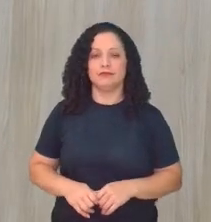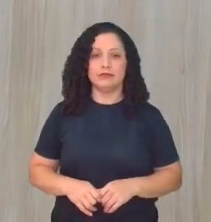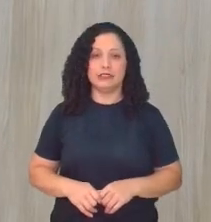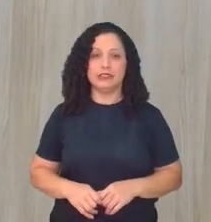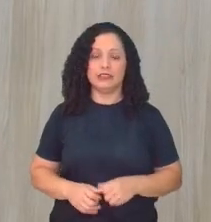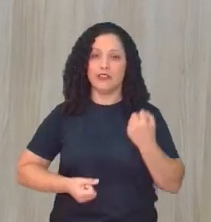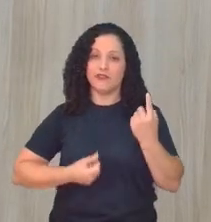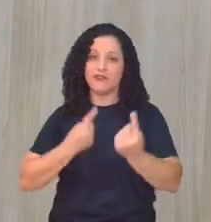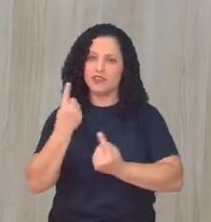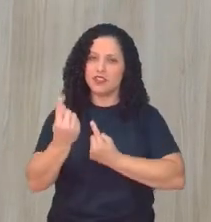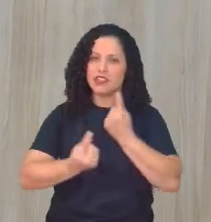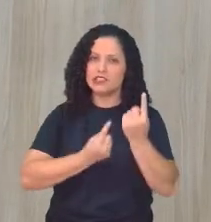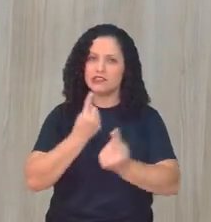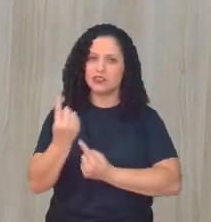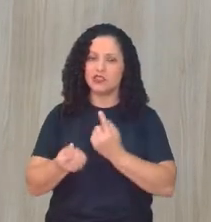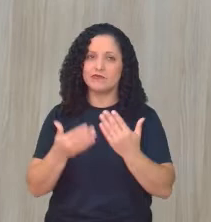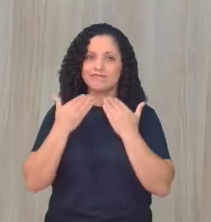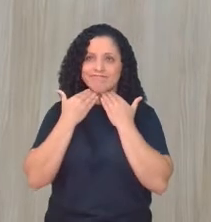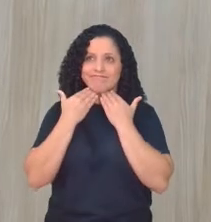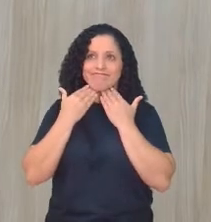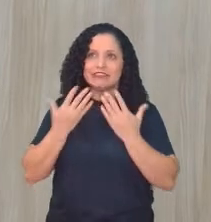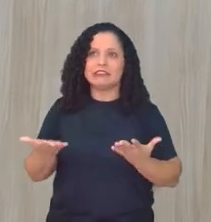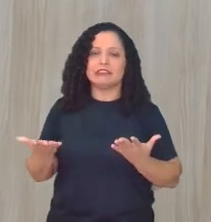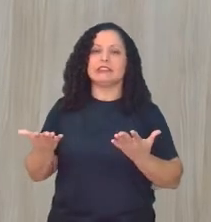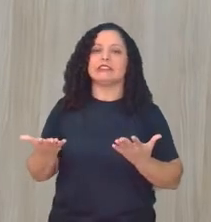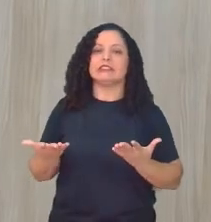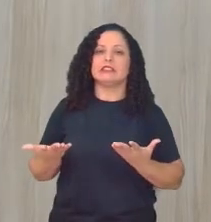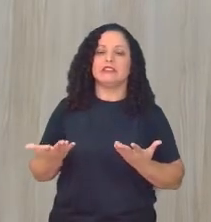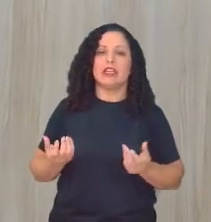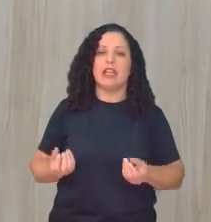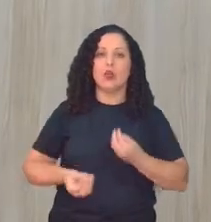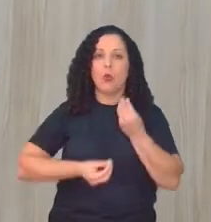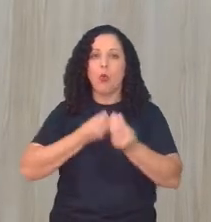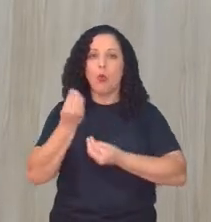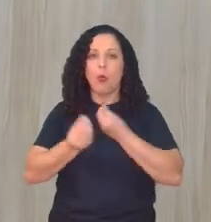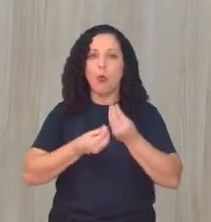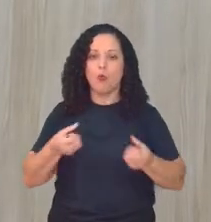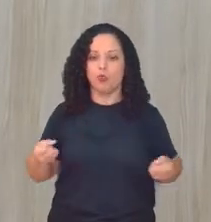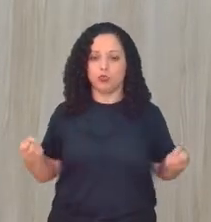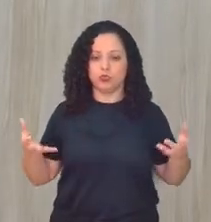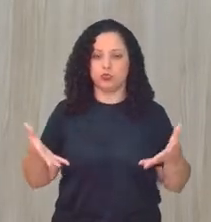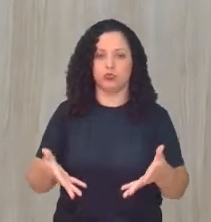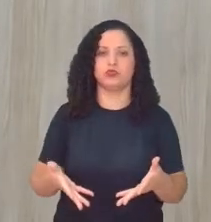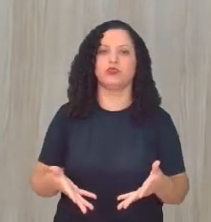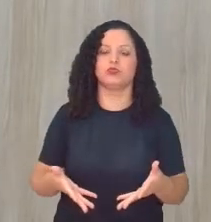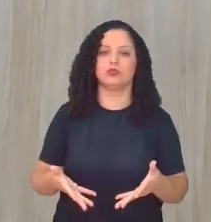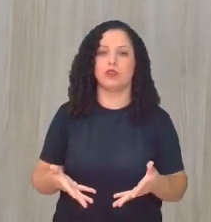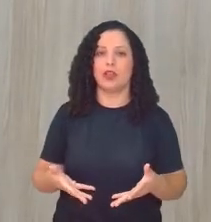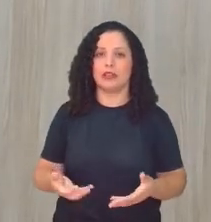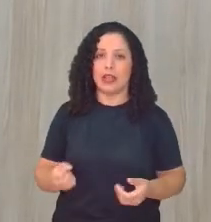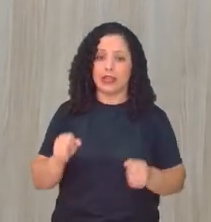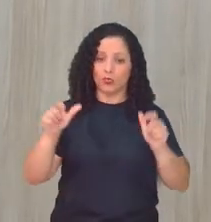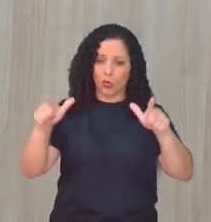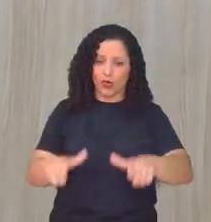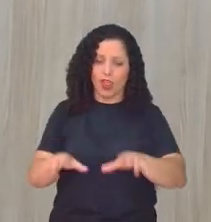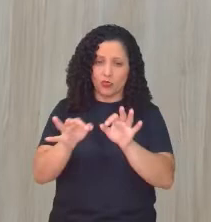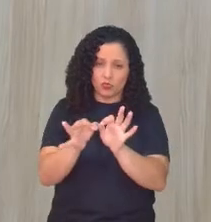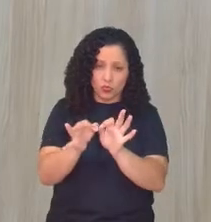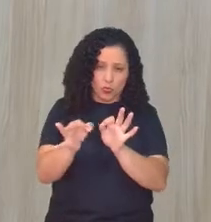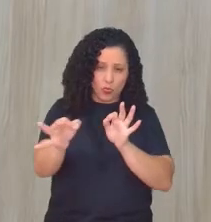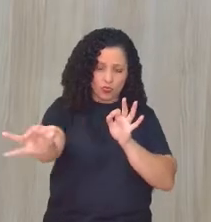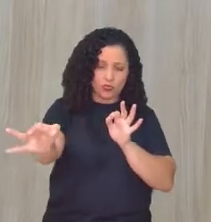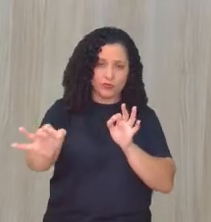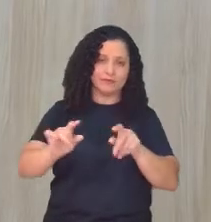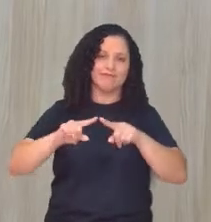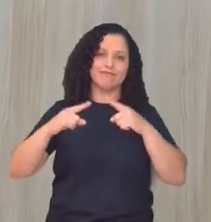muitas vezes está fora do nosso grau de atuação, né, professor Gil? Exatamente. Por estar em zonas mais distantes, mas a gente